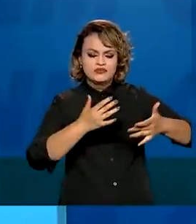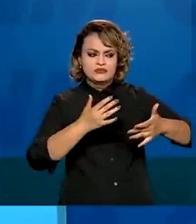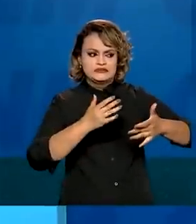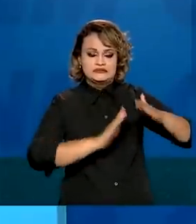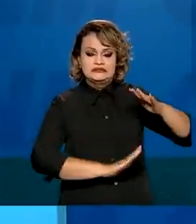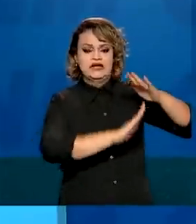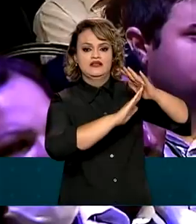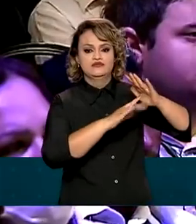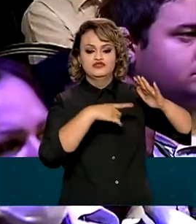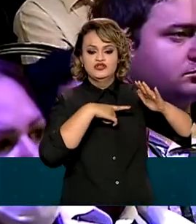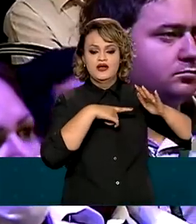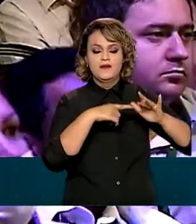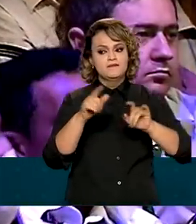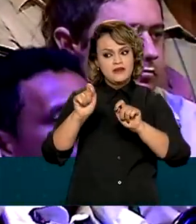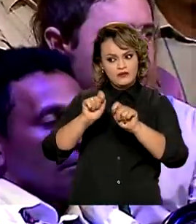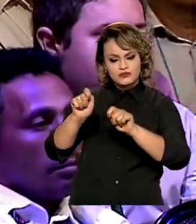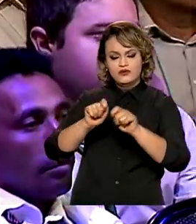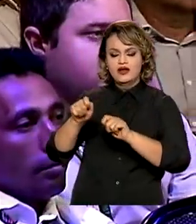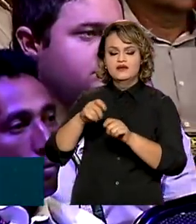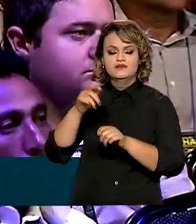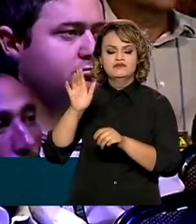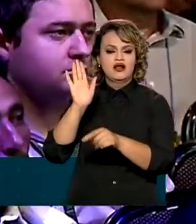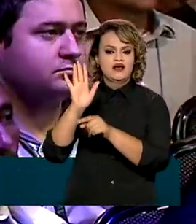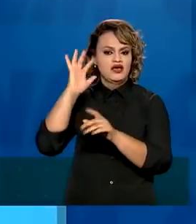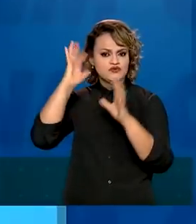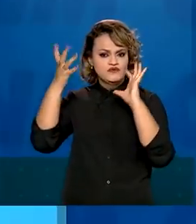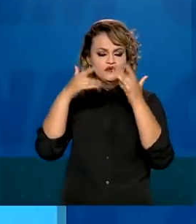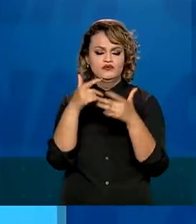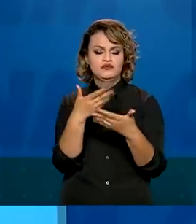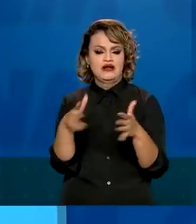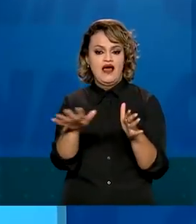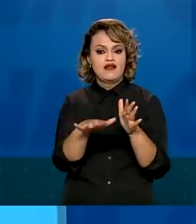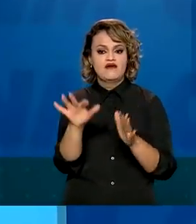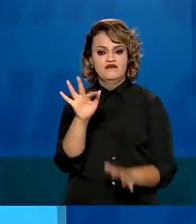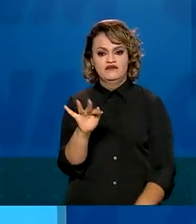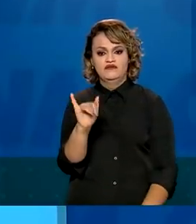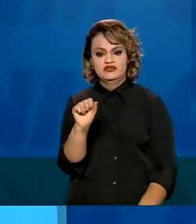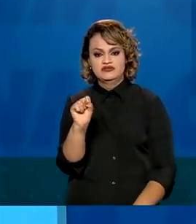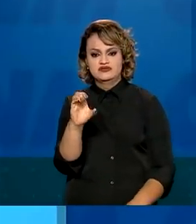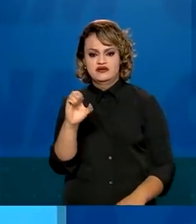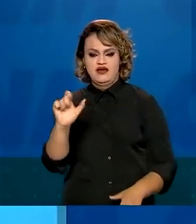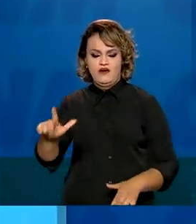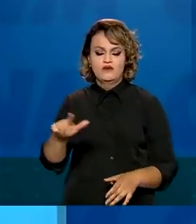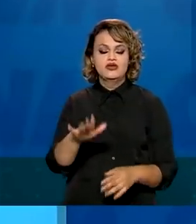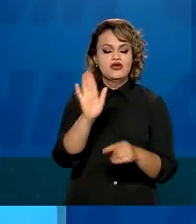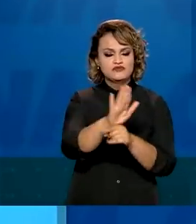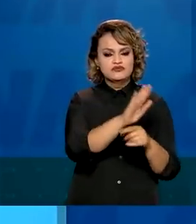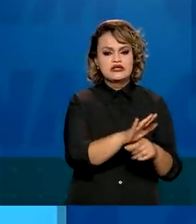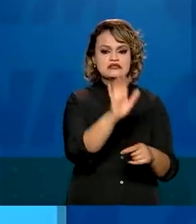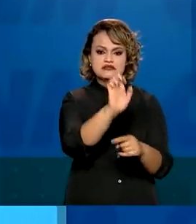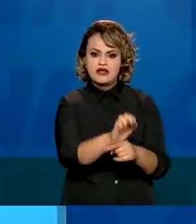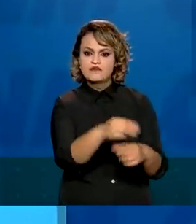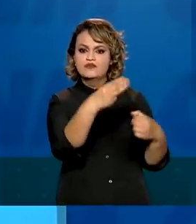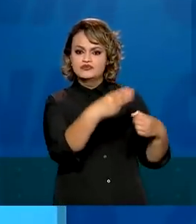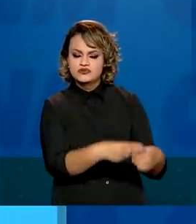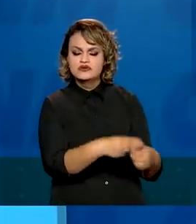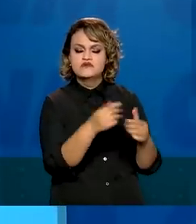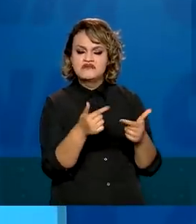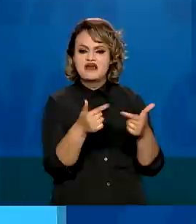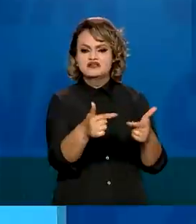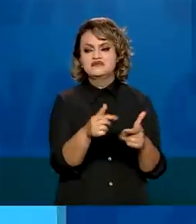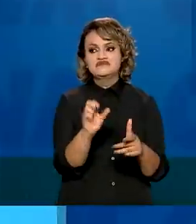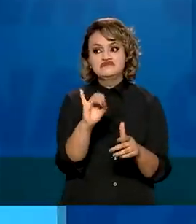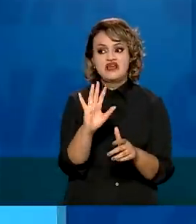gatilhos para aplicação de medidas fiscais, além de prover estados e municípios de meios de ações em